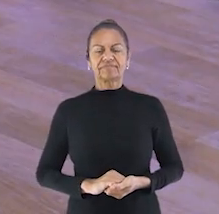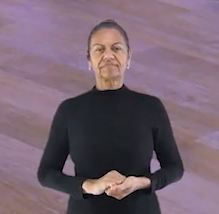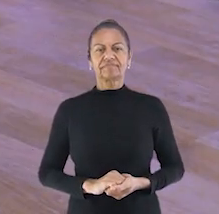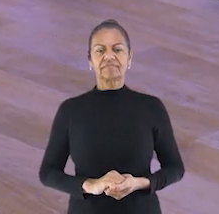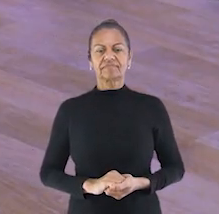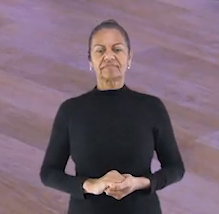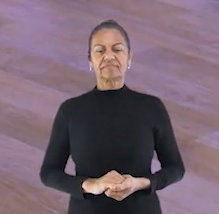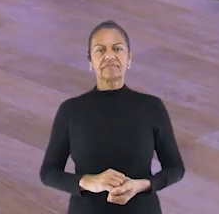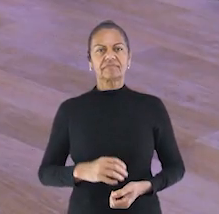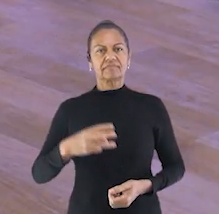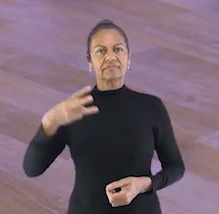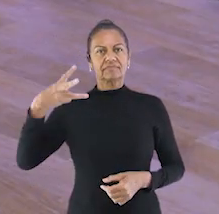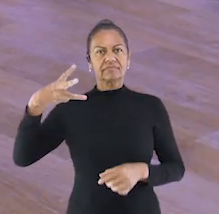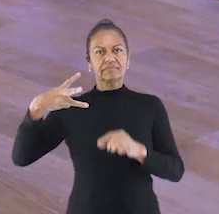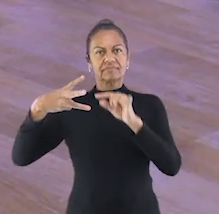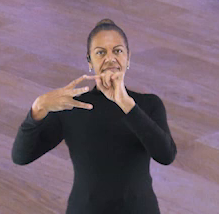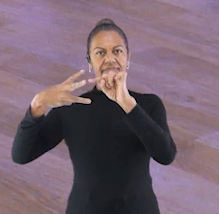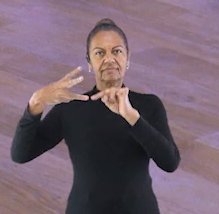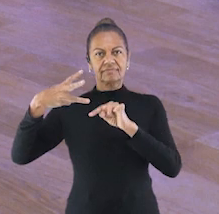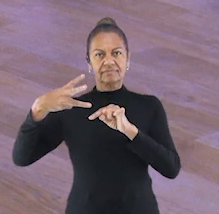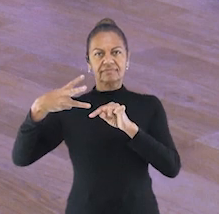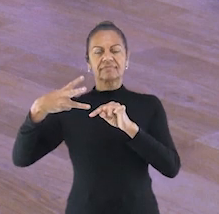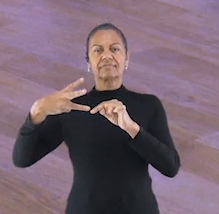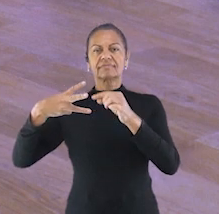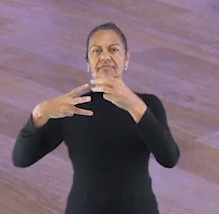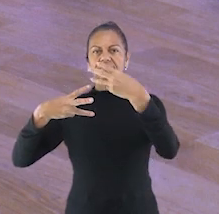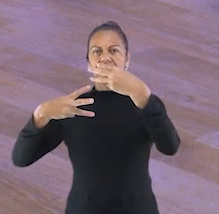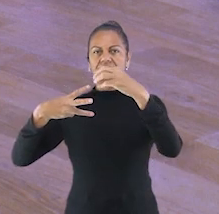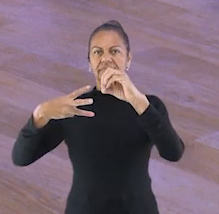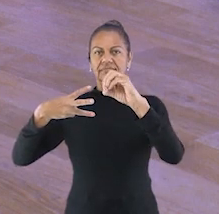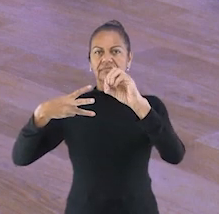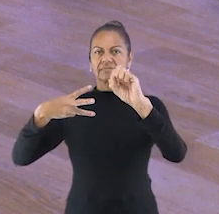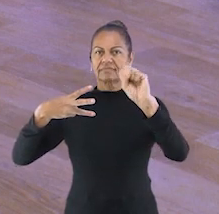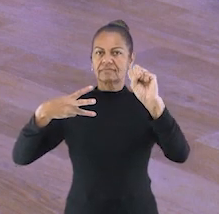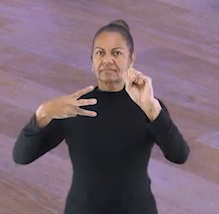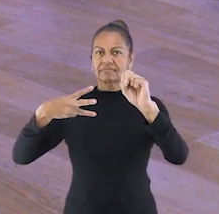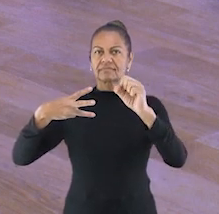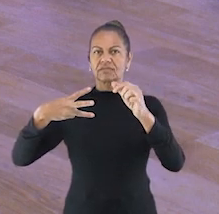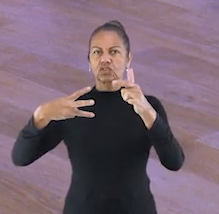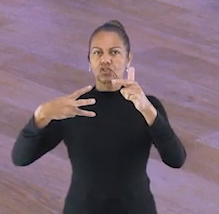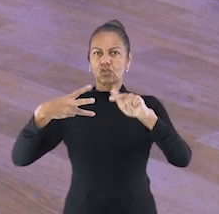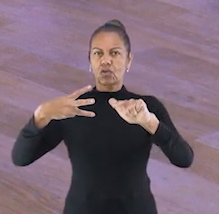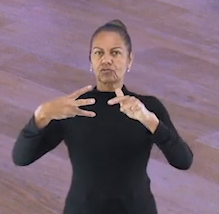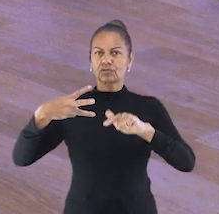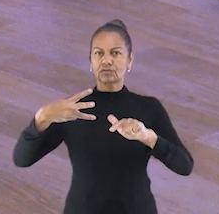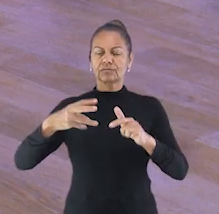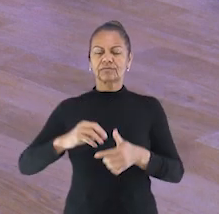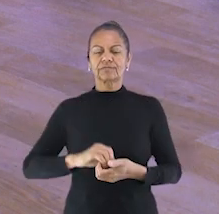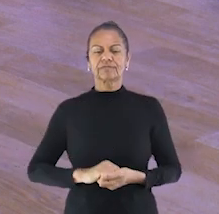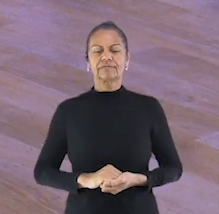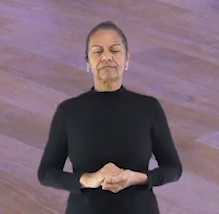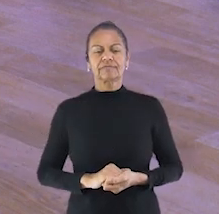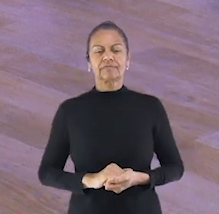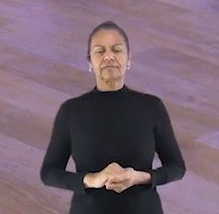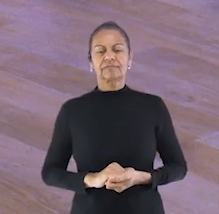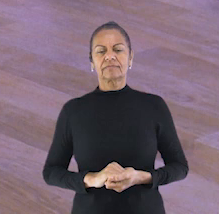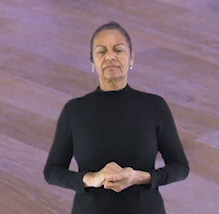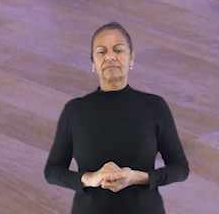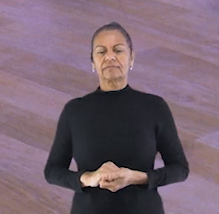Três séries de 30 segundos. Vamos. Isso.